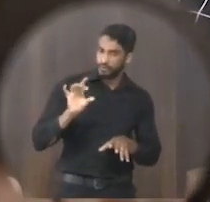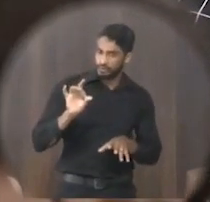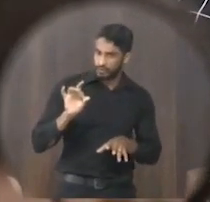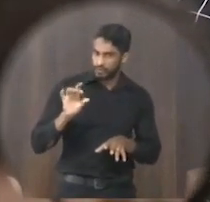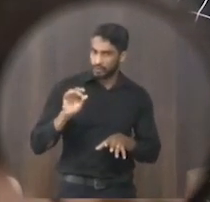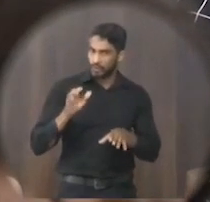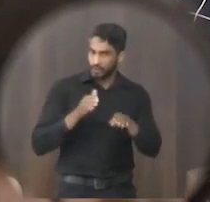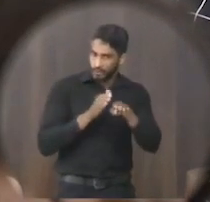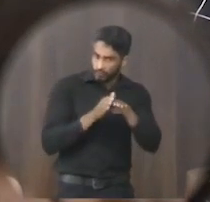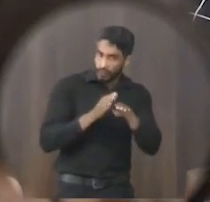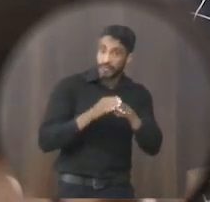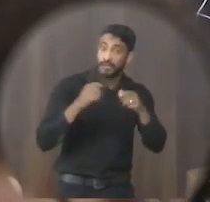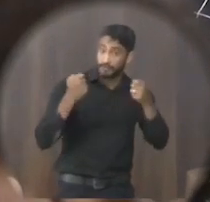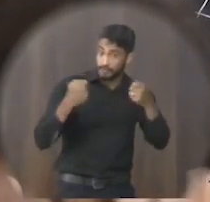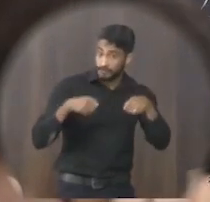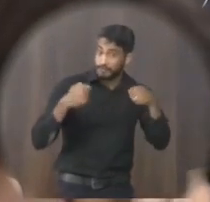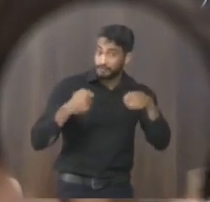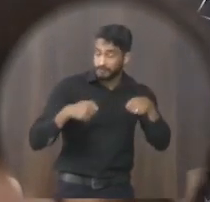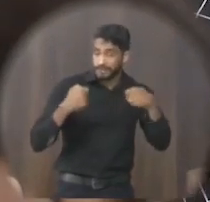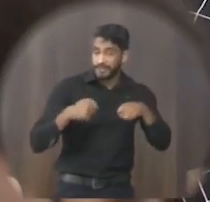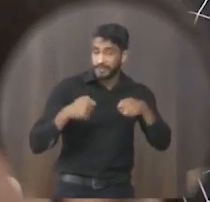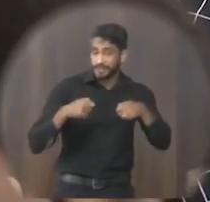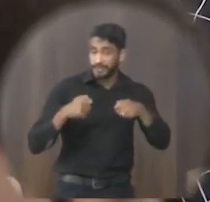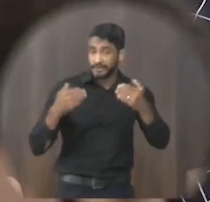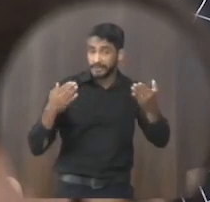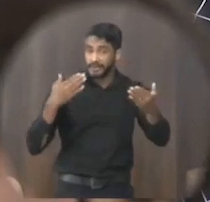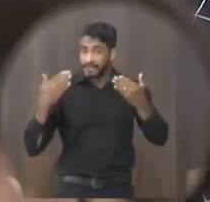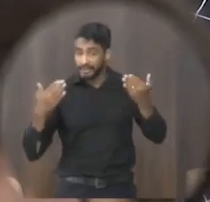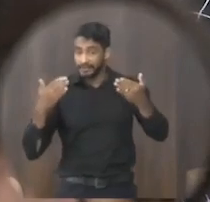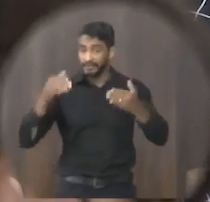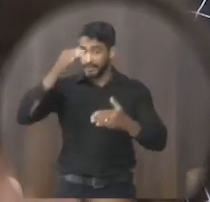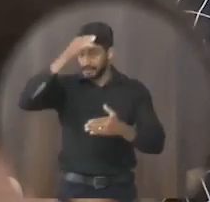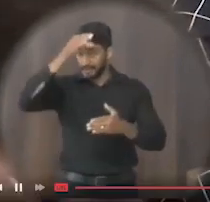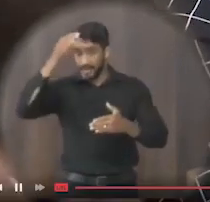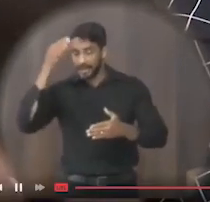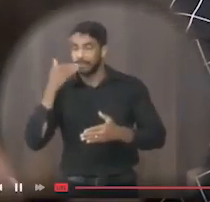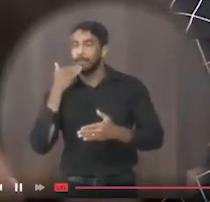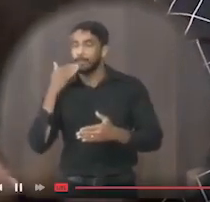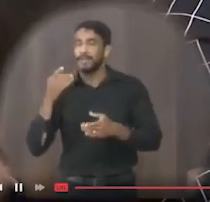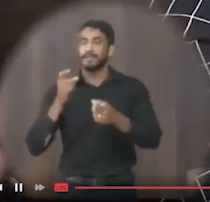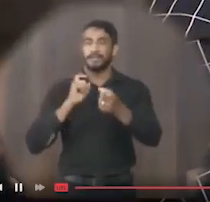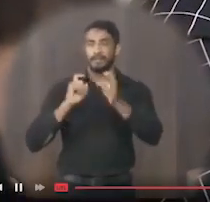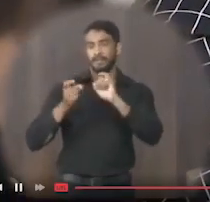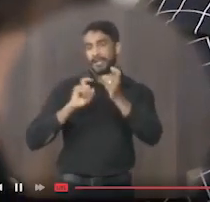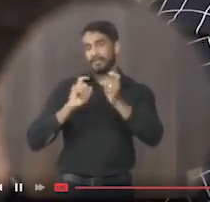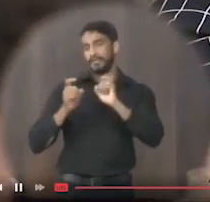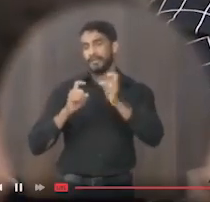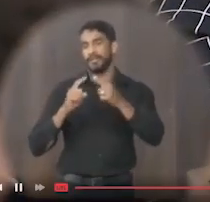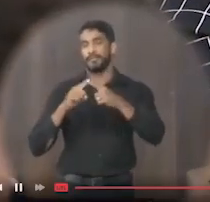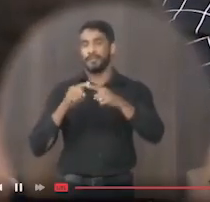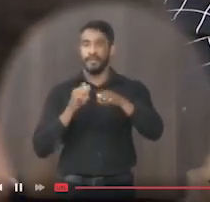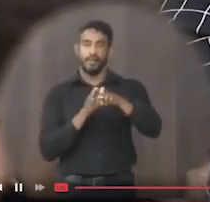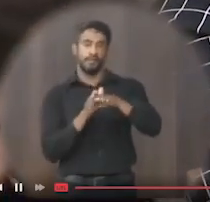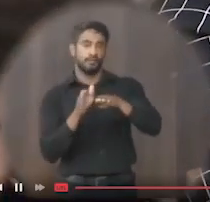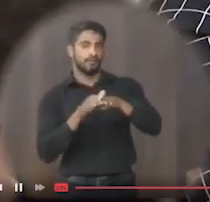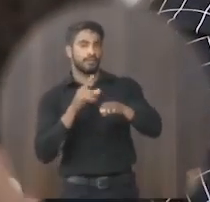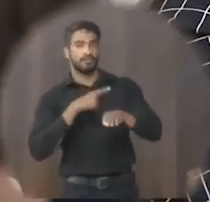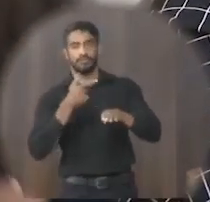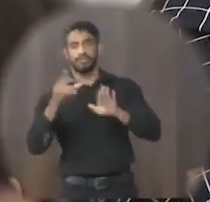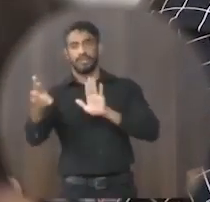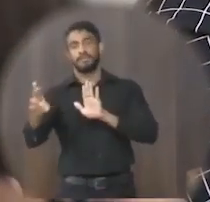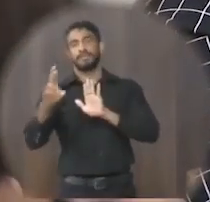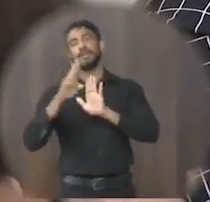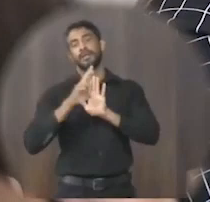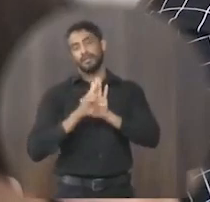conselho precisa que através dessa casa peça essa reunião porque ainda o conselho não teve a resposta